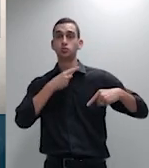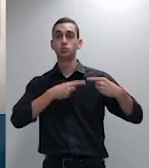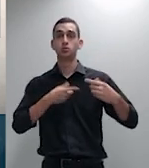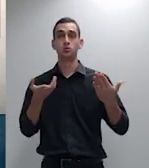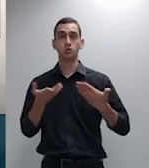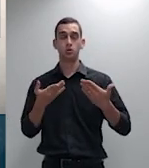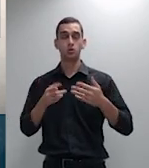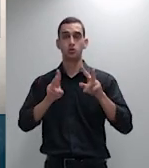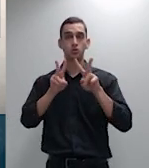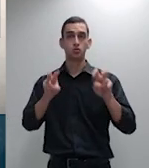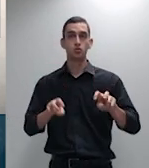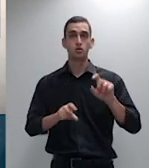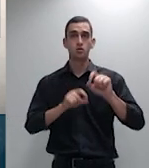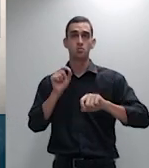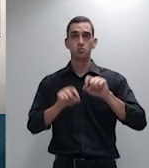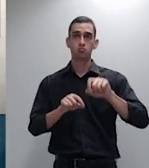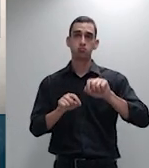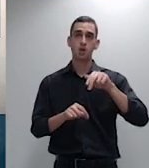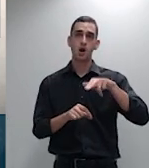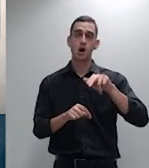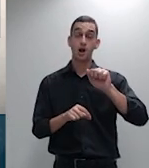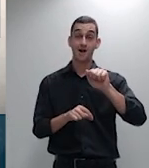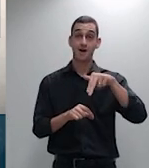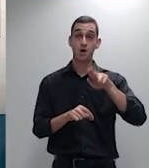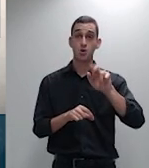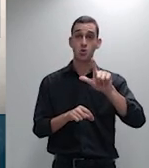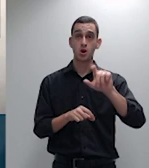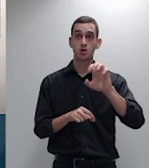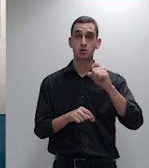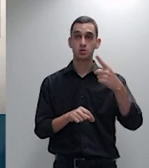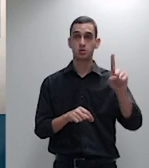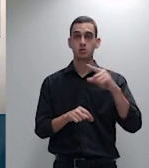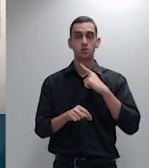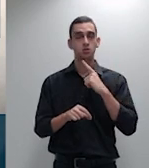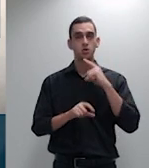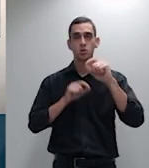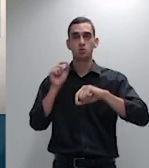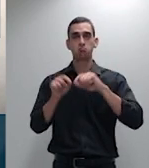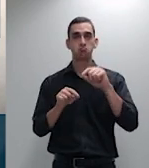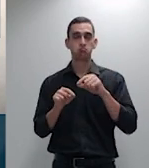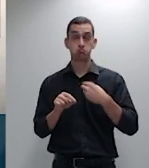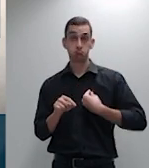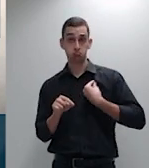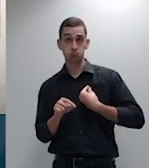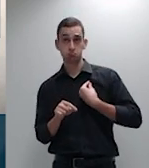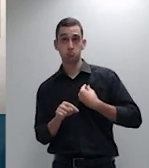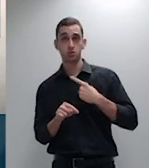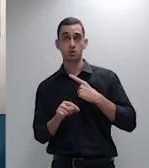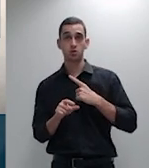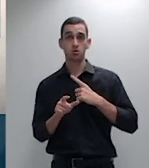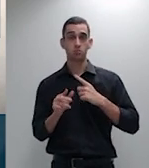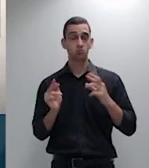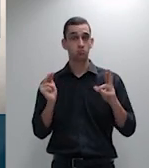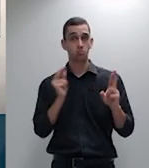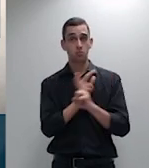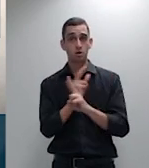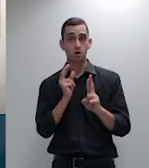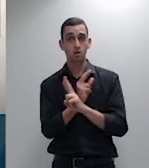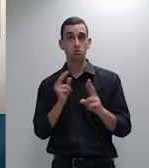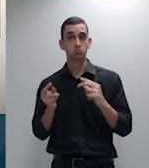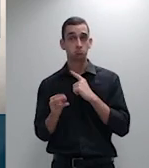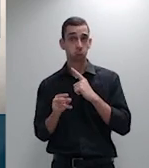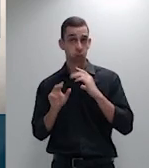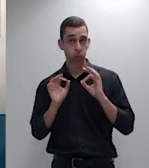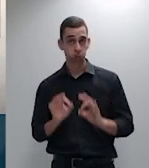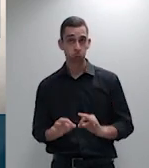estável bem como sobre a inexistência da relação como se afere da emenda inicial do respectivo aditamento ao pedido da